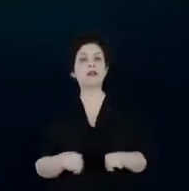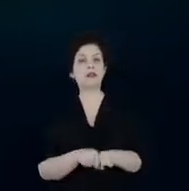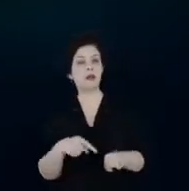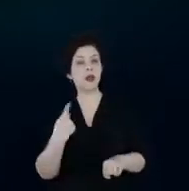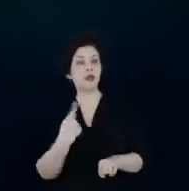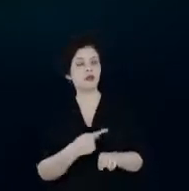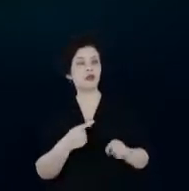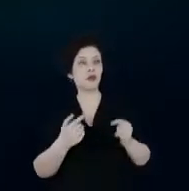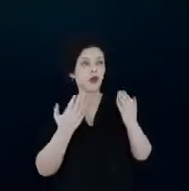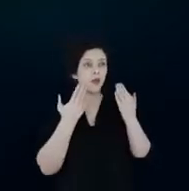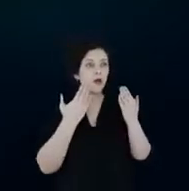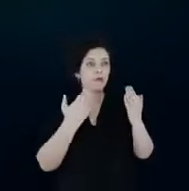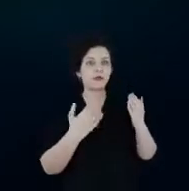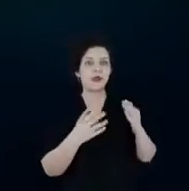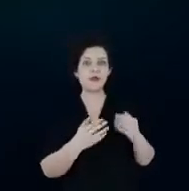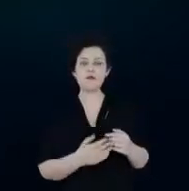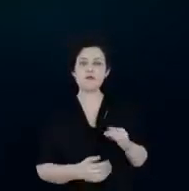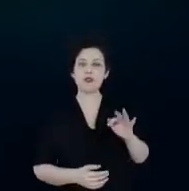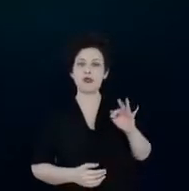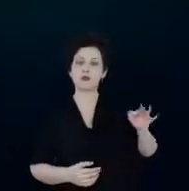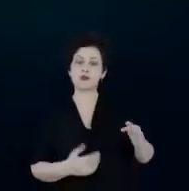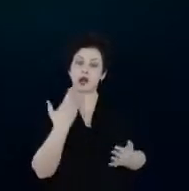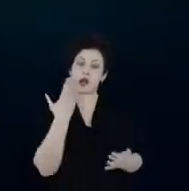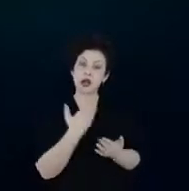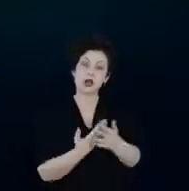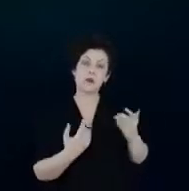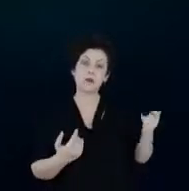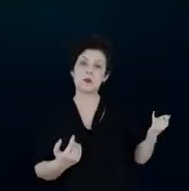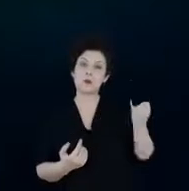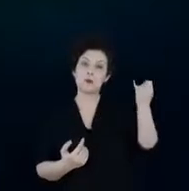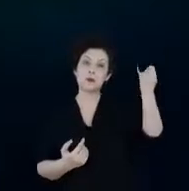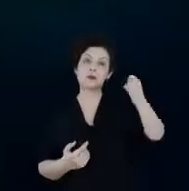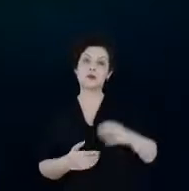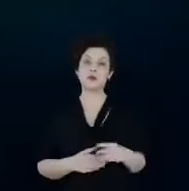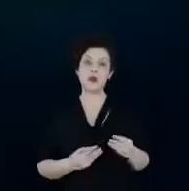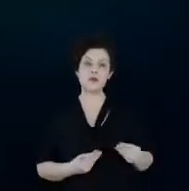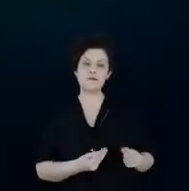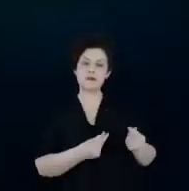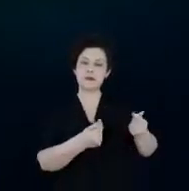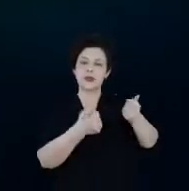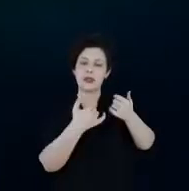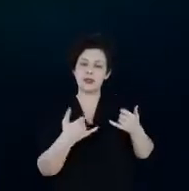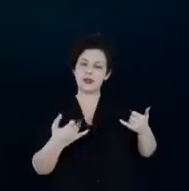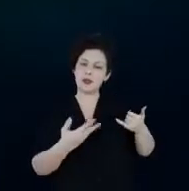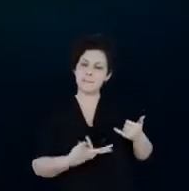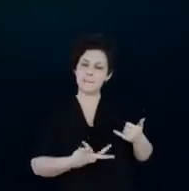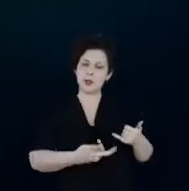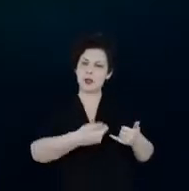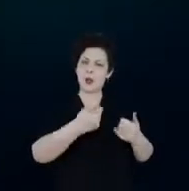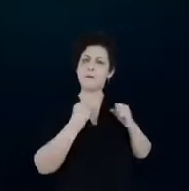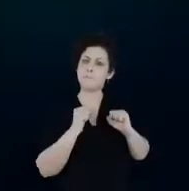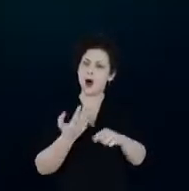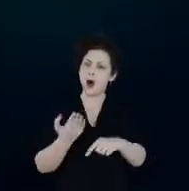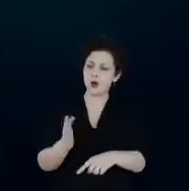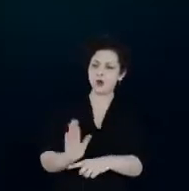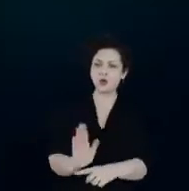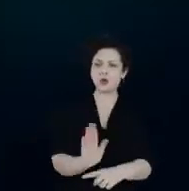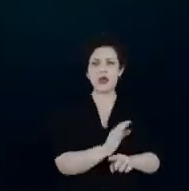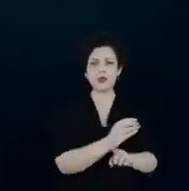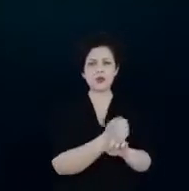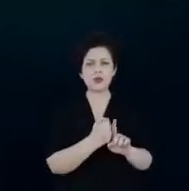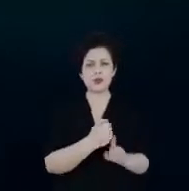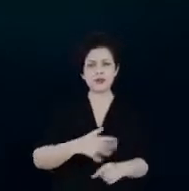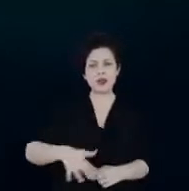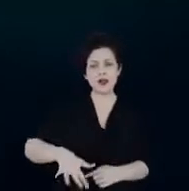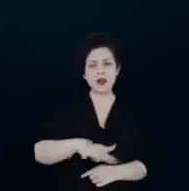visão de futuro que a gente acha que é bastante importante. A eficiência energética ainda pode contribuir muito para a sociedade, para setor elétrico de uma